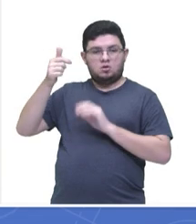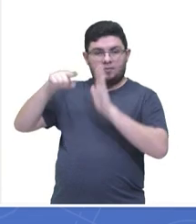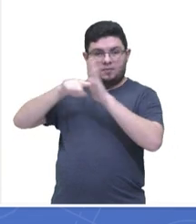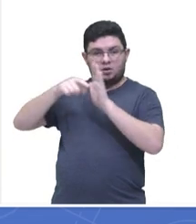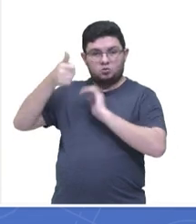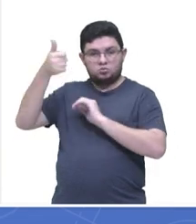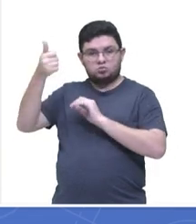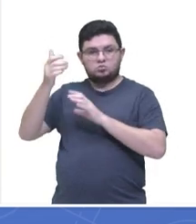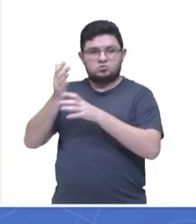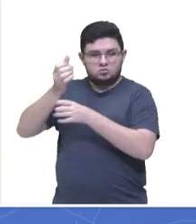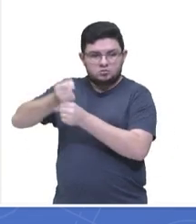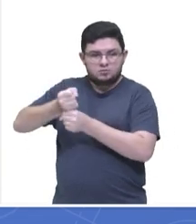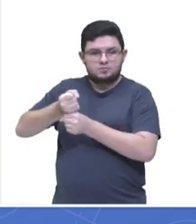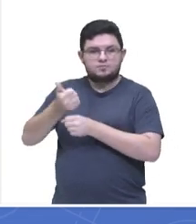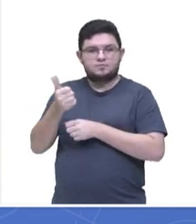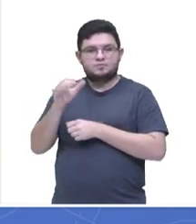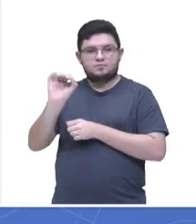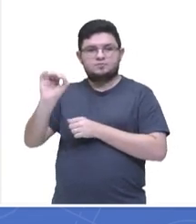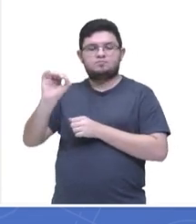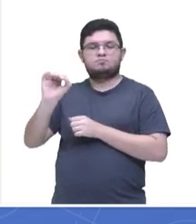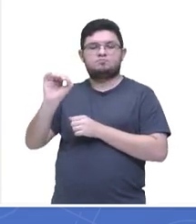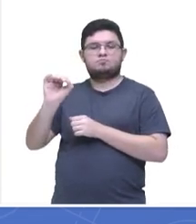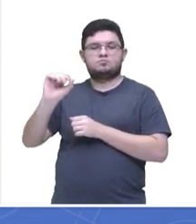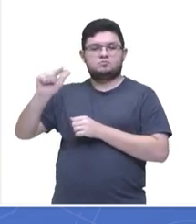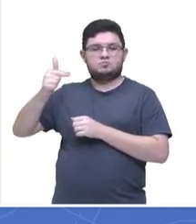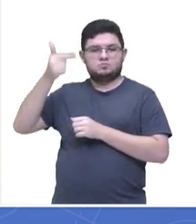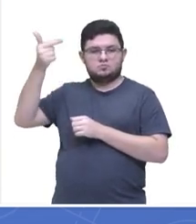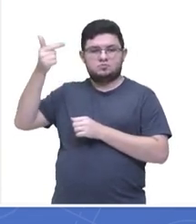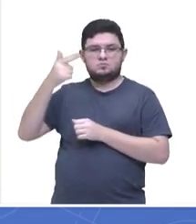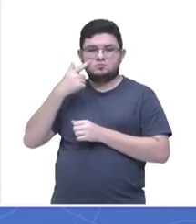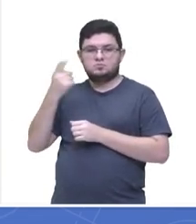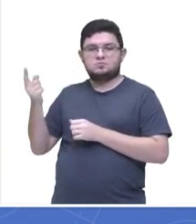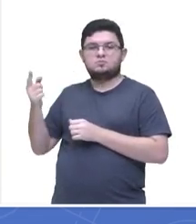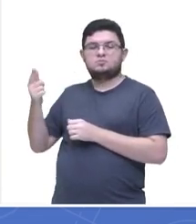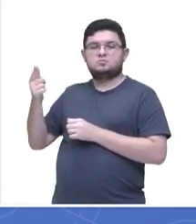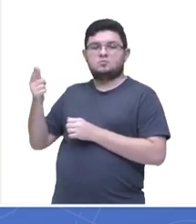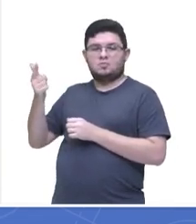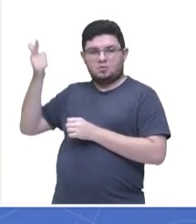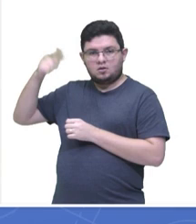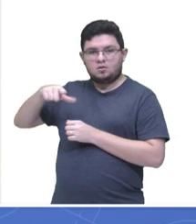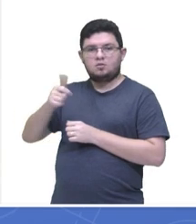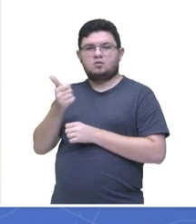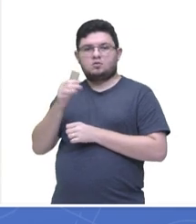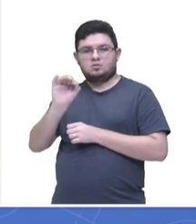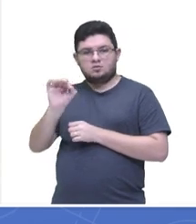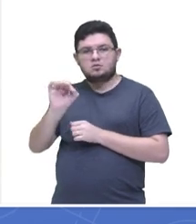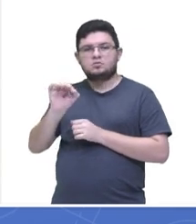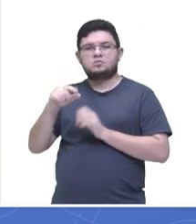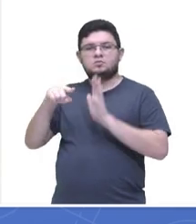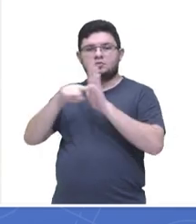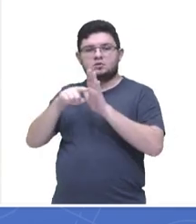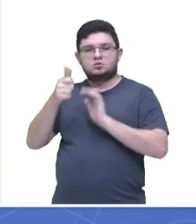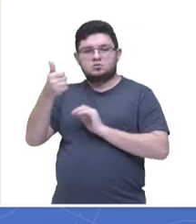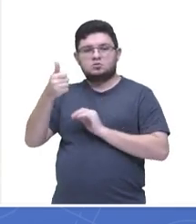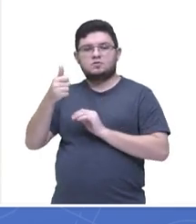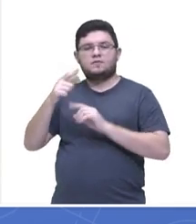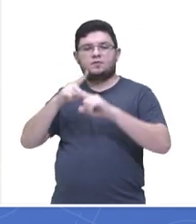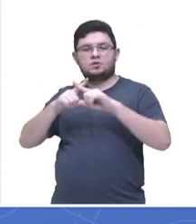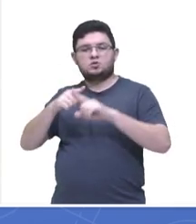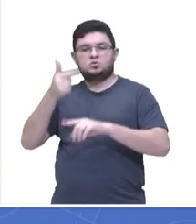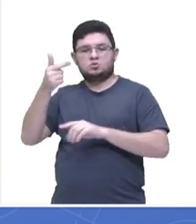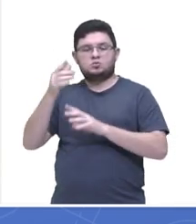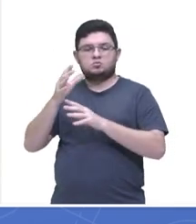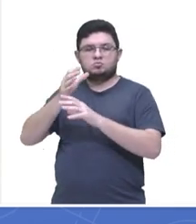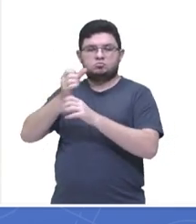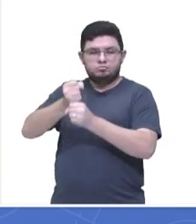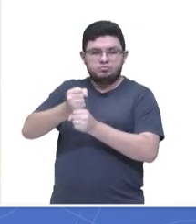10⁻¹². Repete a base e multiplica os expoentes. Menos 1 vezes 2, menos 2. Por isso que tem